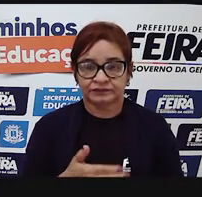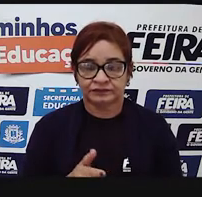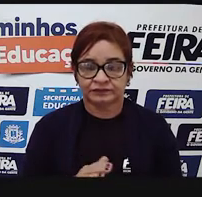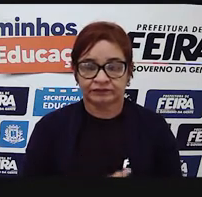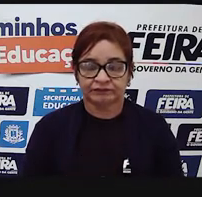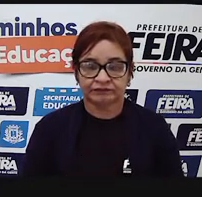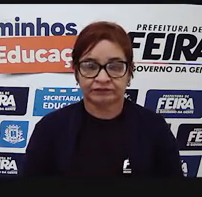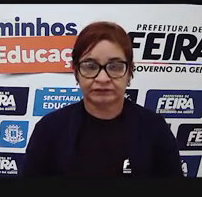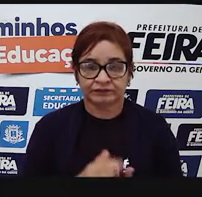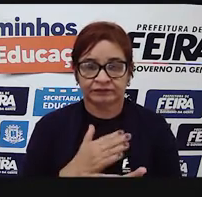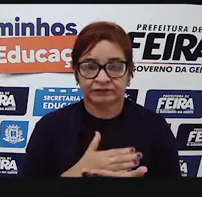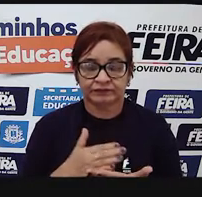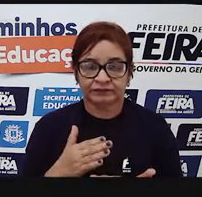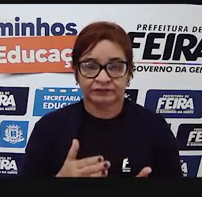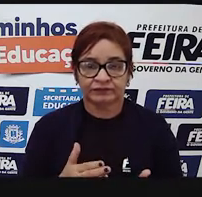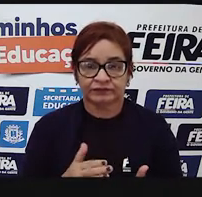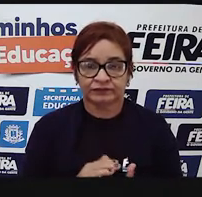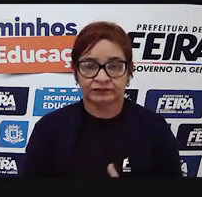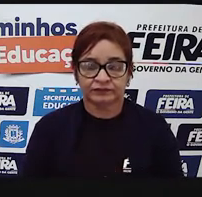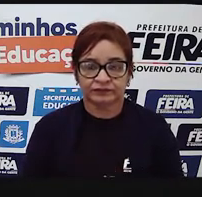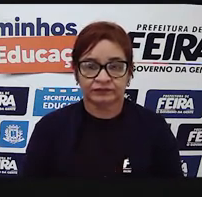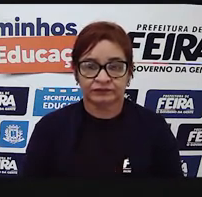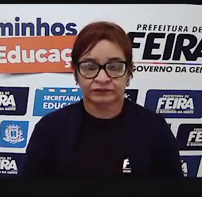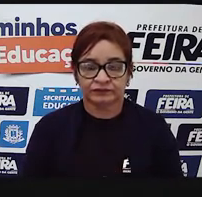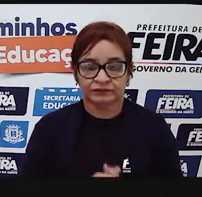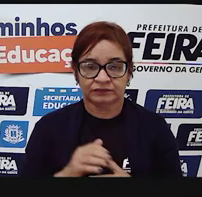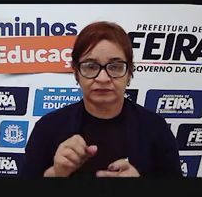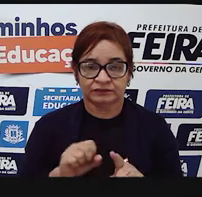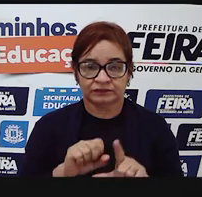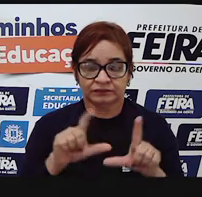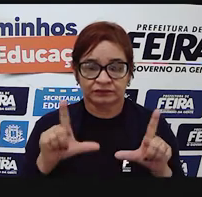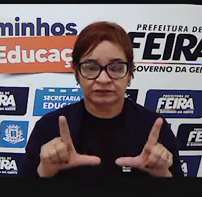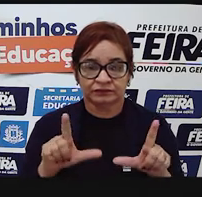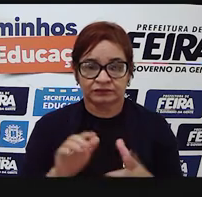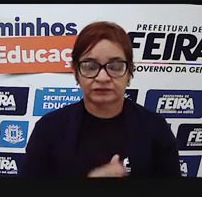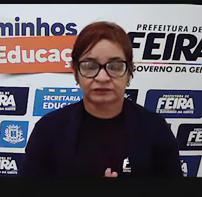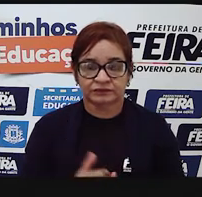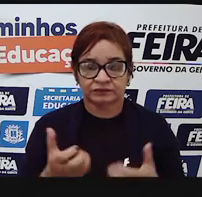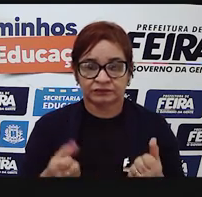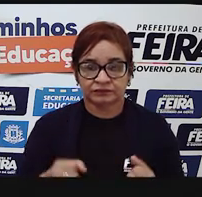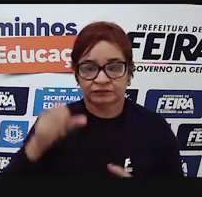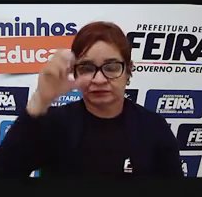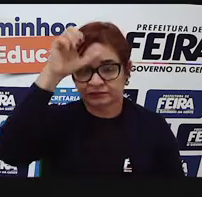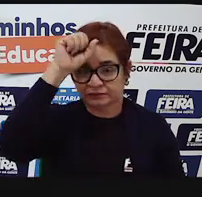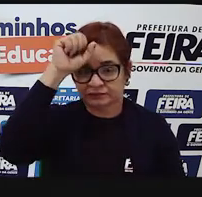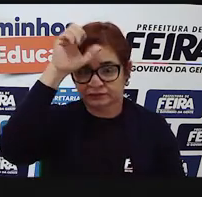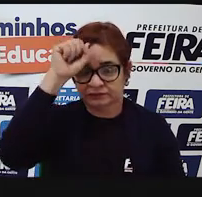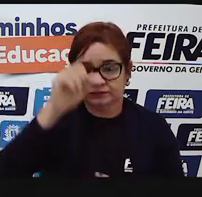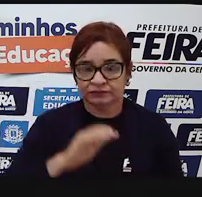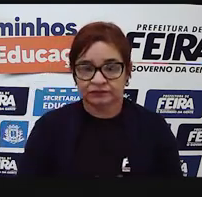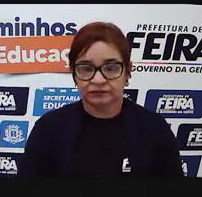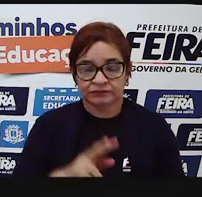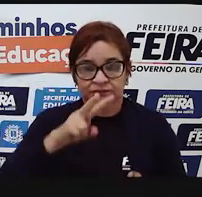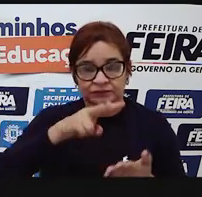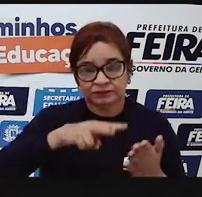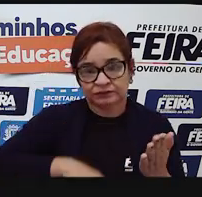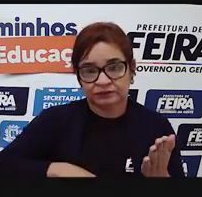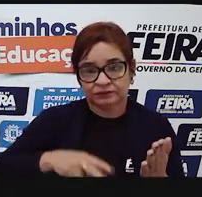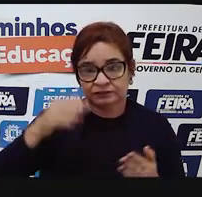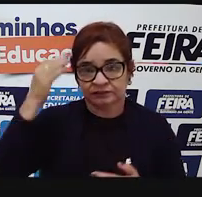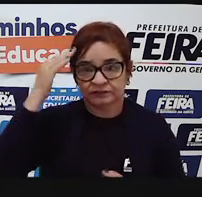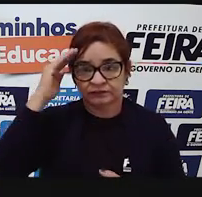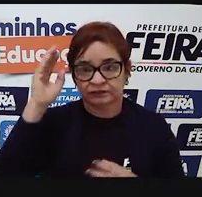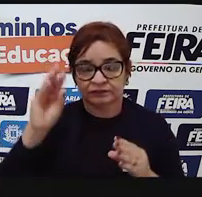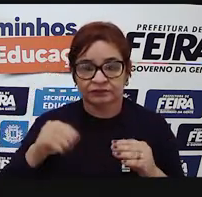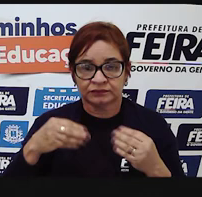Para começar a nossa videoaula, hoje nós vamos aprender a ler, reconhecer e usar o maior